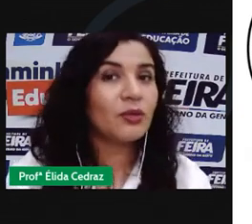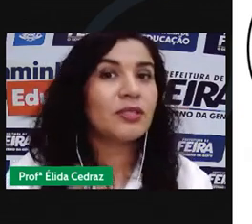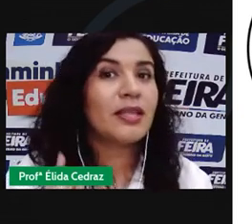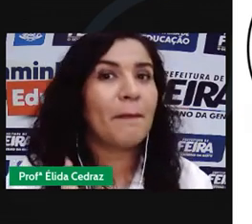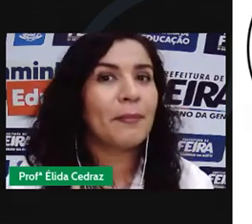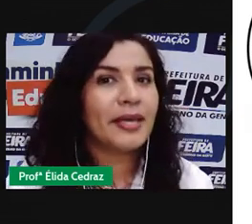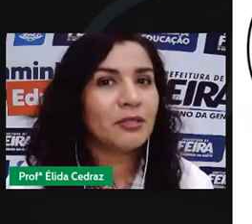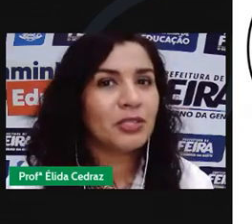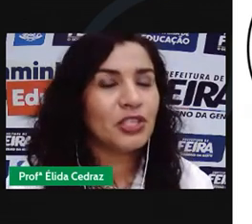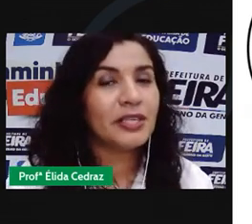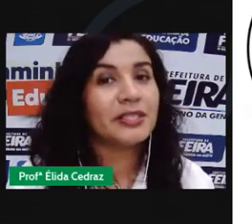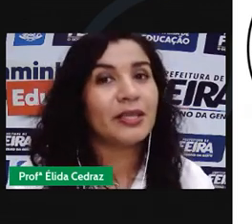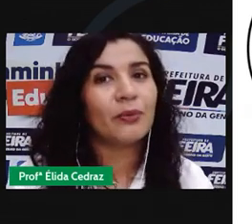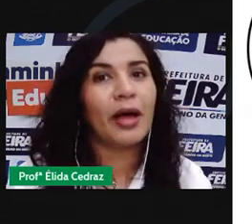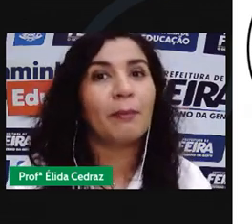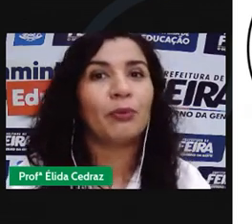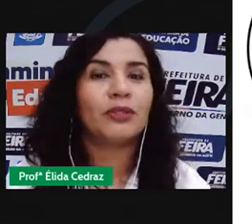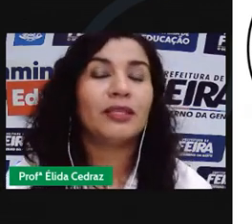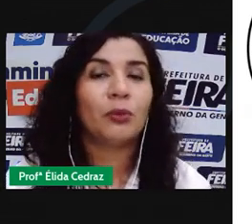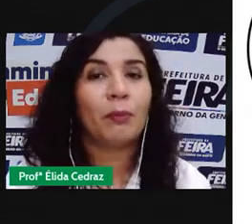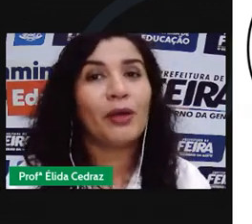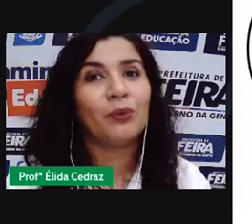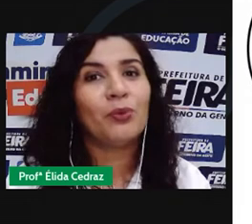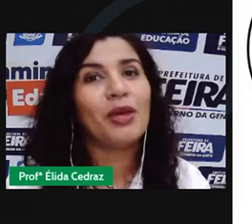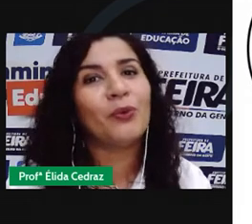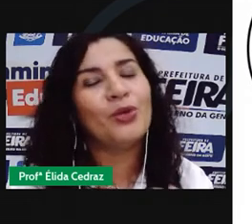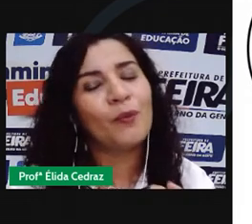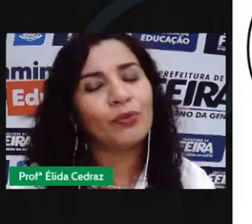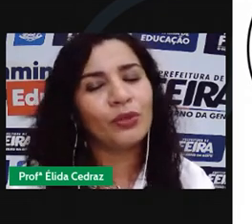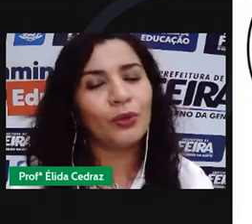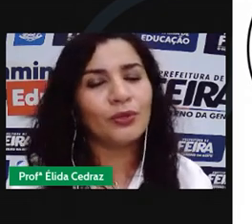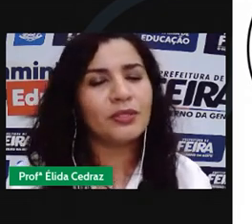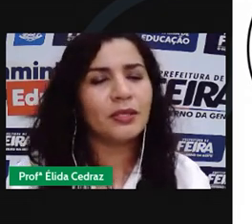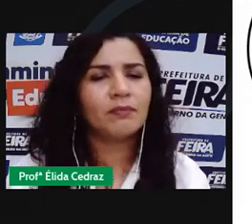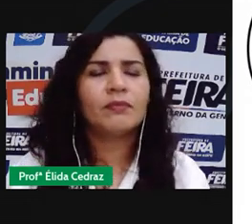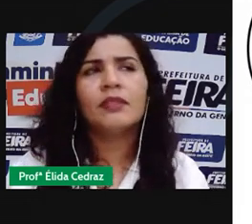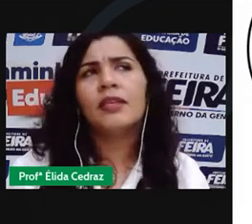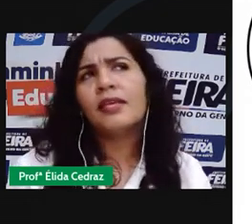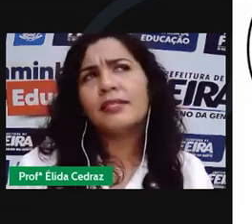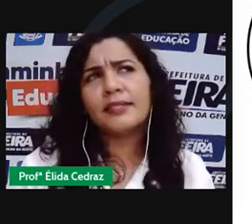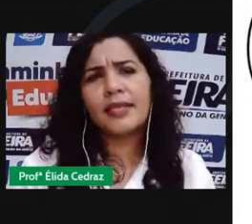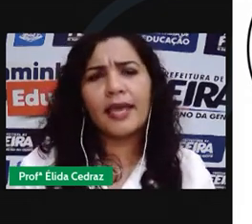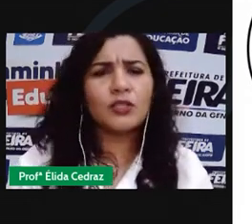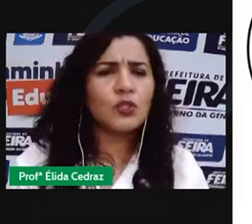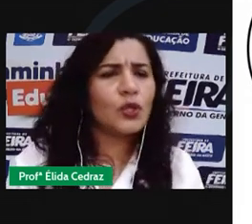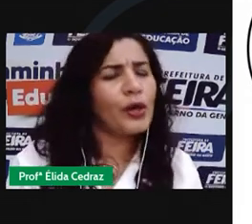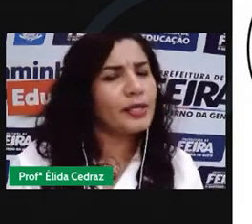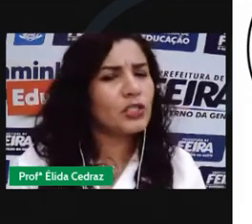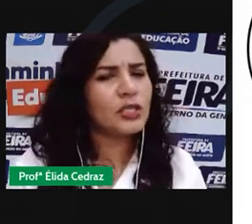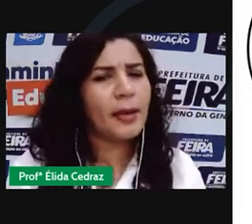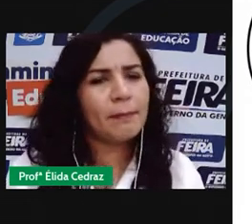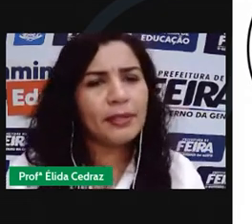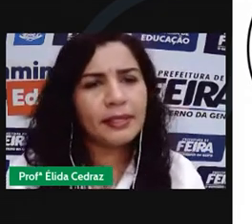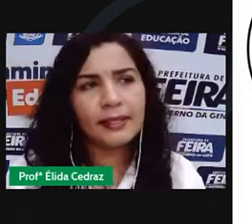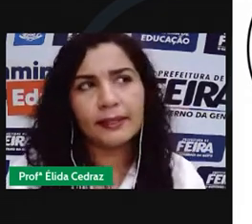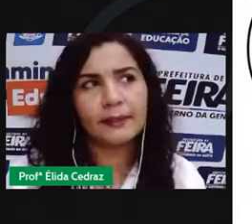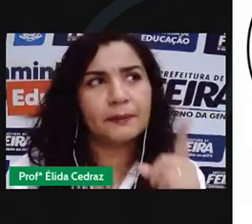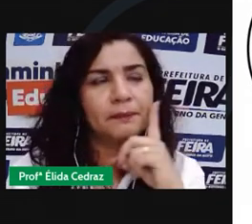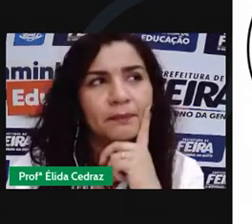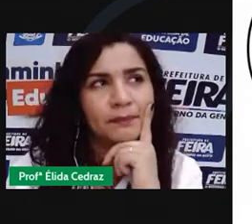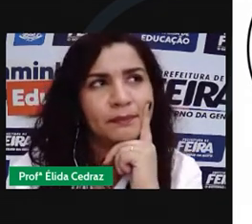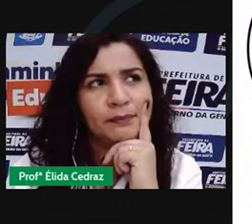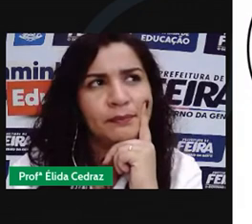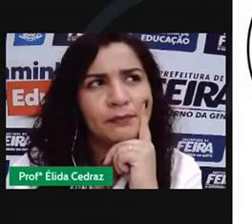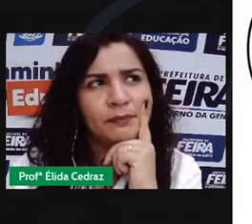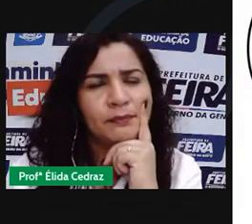ponteiros na mesma direção apontando para o número 12 6 horas da manhã